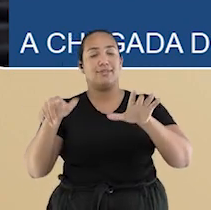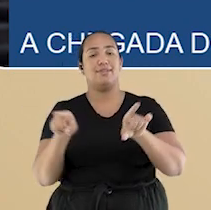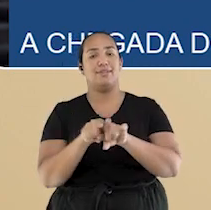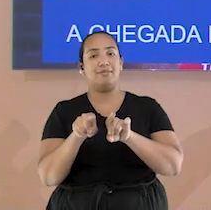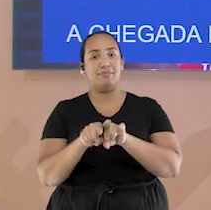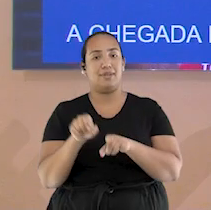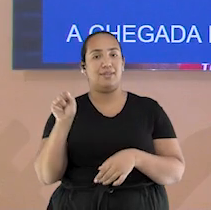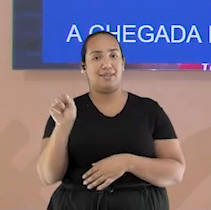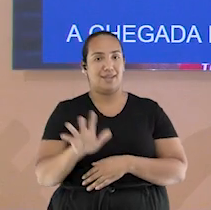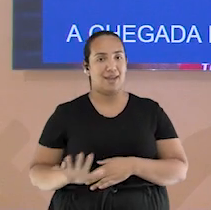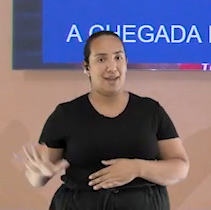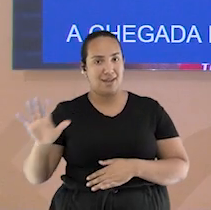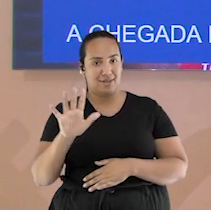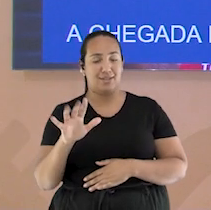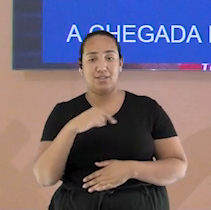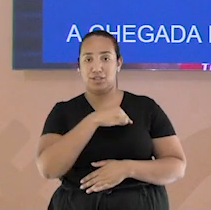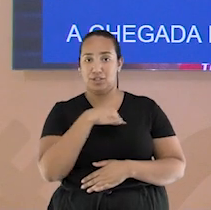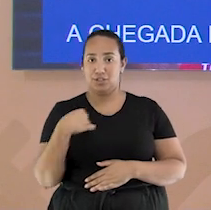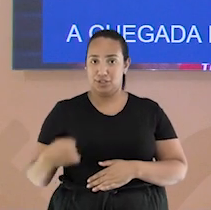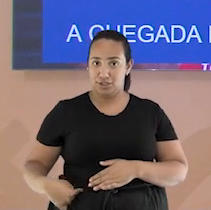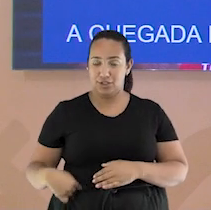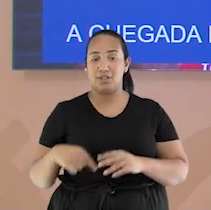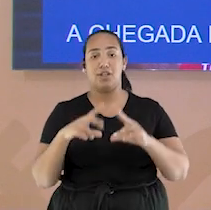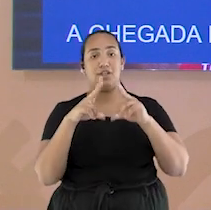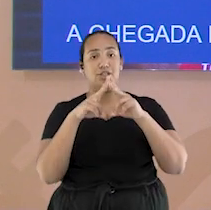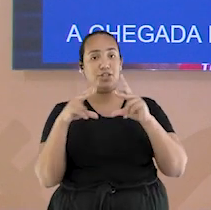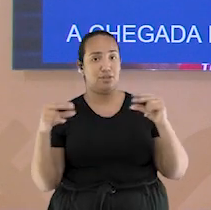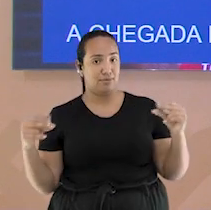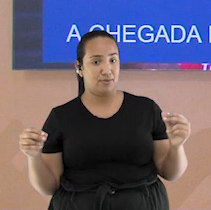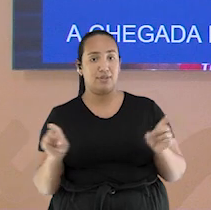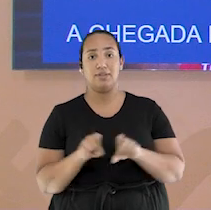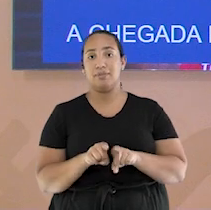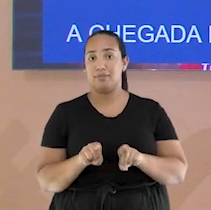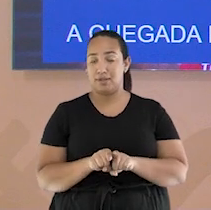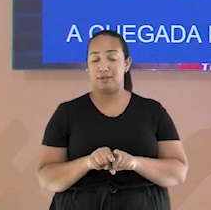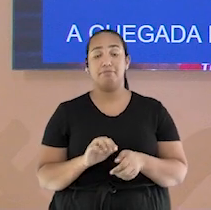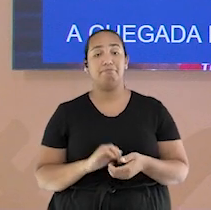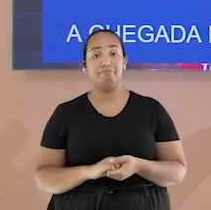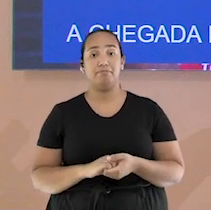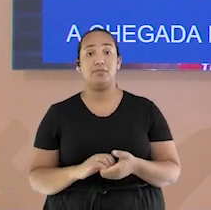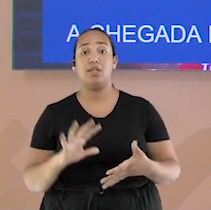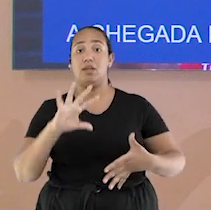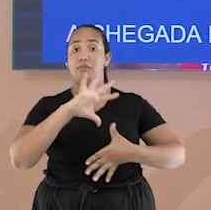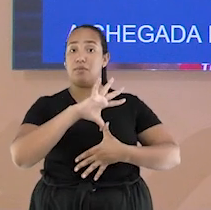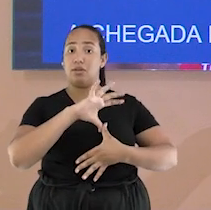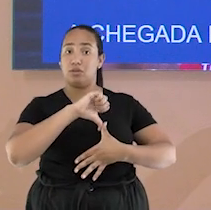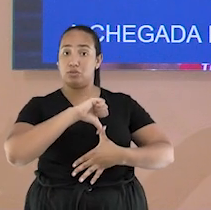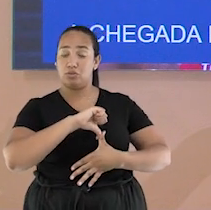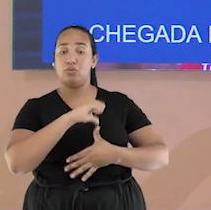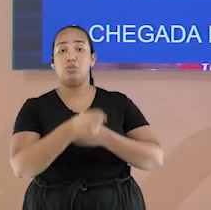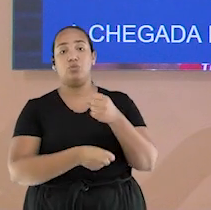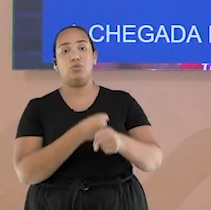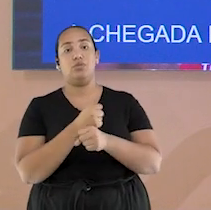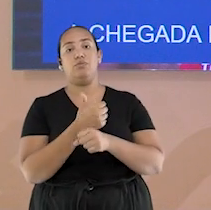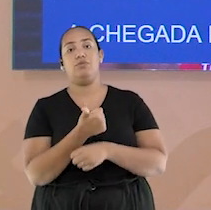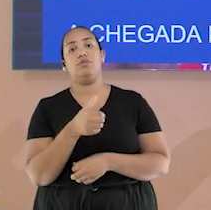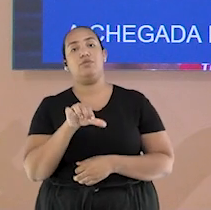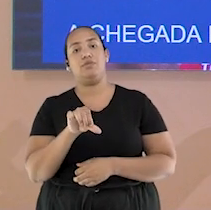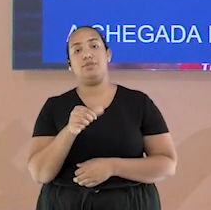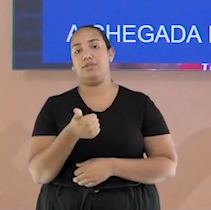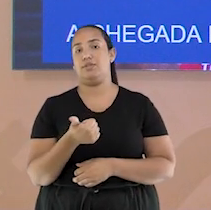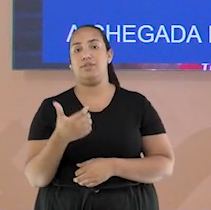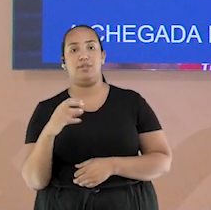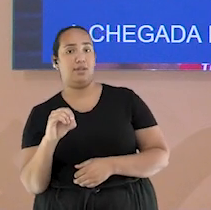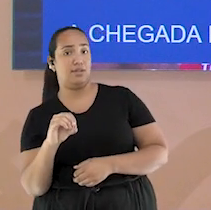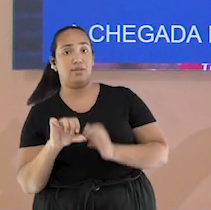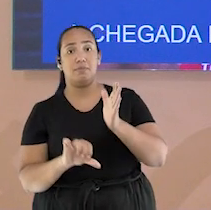asiático, sendo praticado pela China e no Japão, chegando à América do Sul em 1910. E o